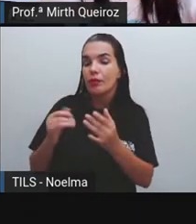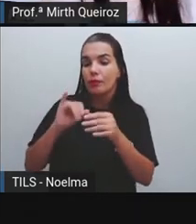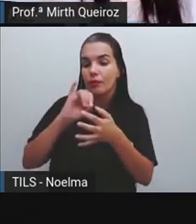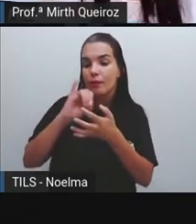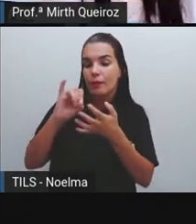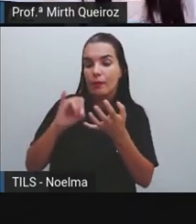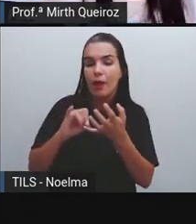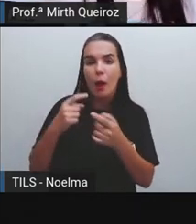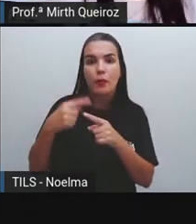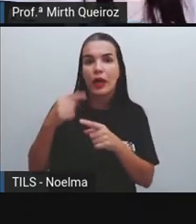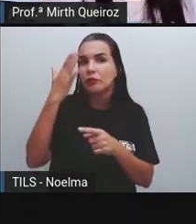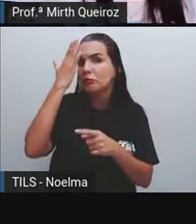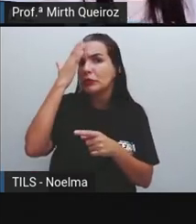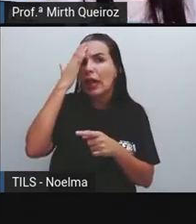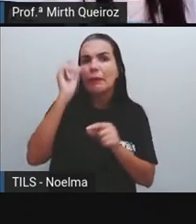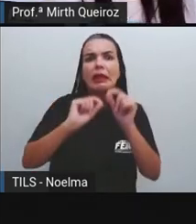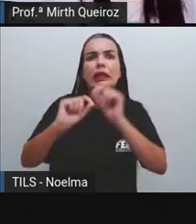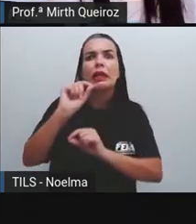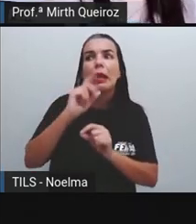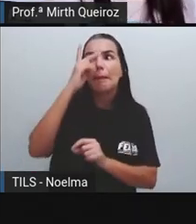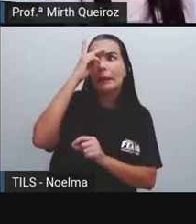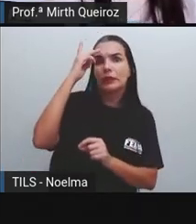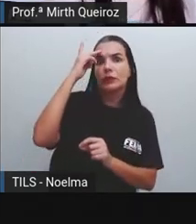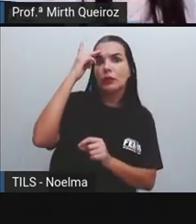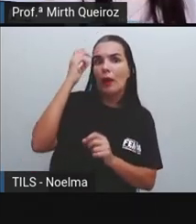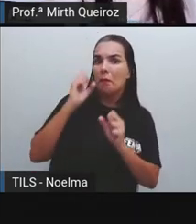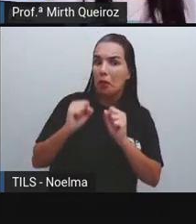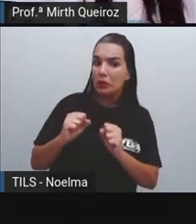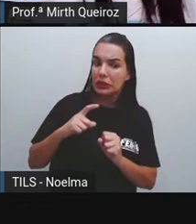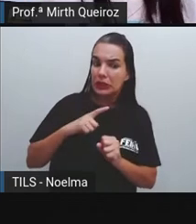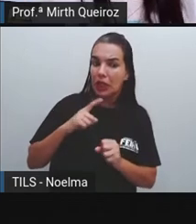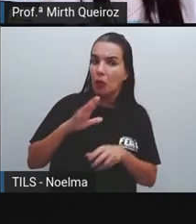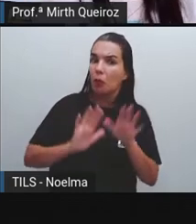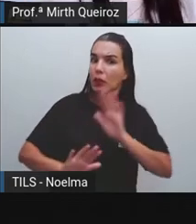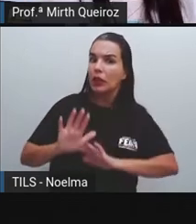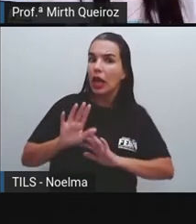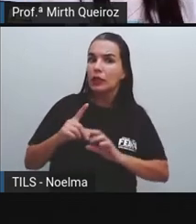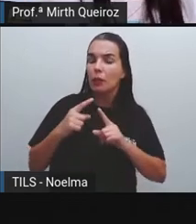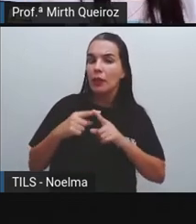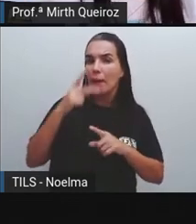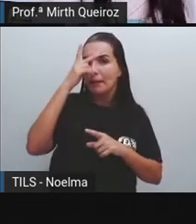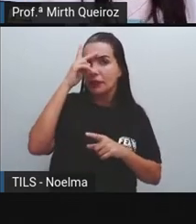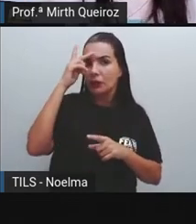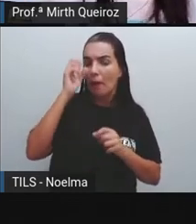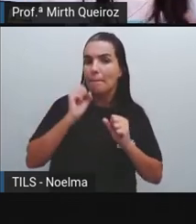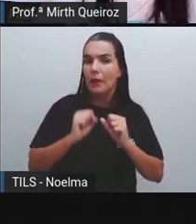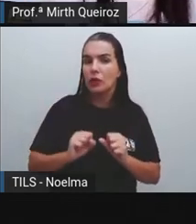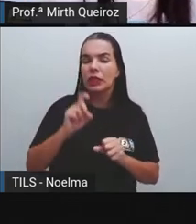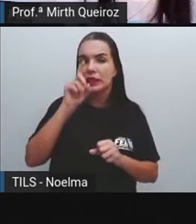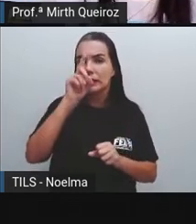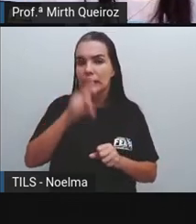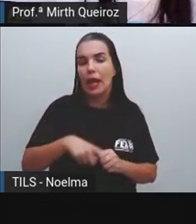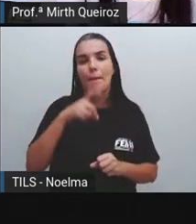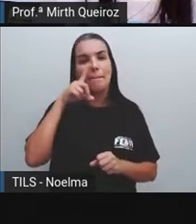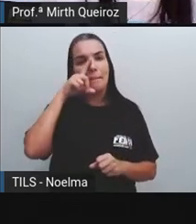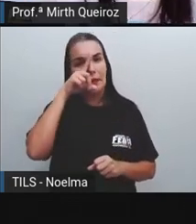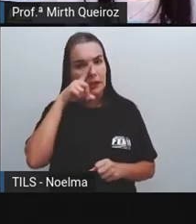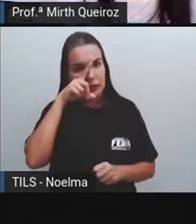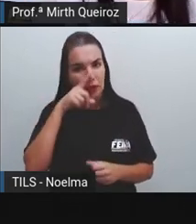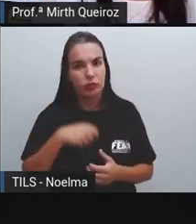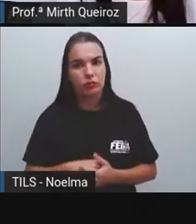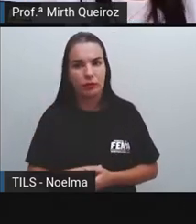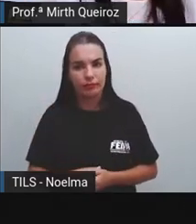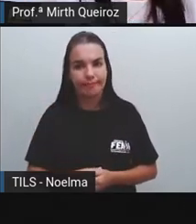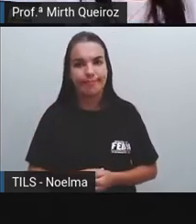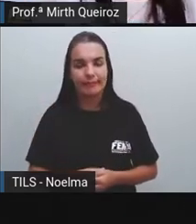por trás De lá Ter um criminoso Então a gente tem que Tomar muito cuidado Com isso A gente tem que tomar Cuidado também Com que a gente